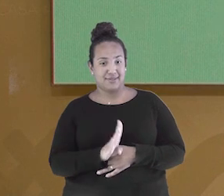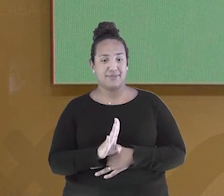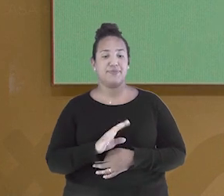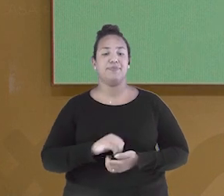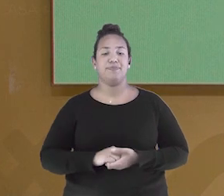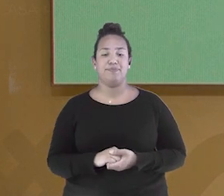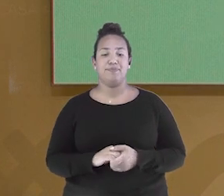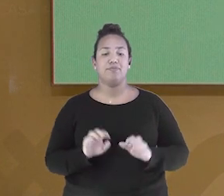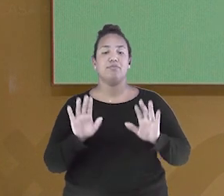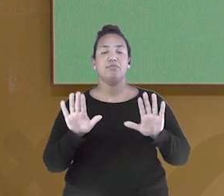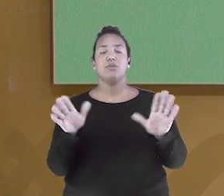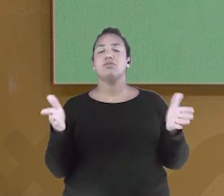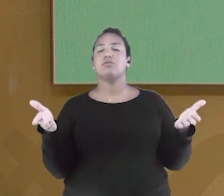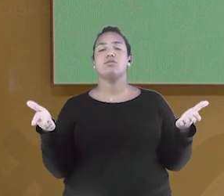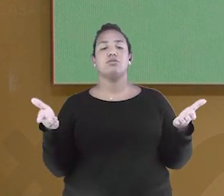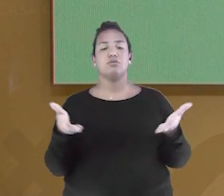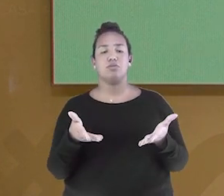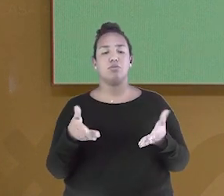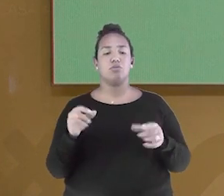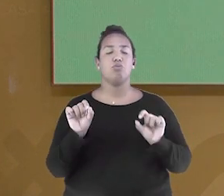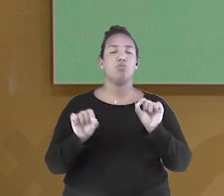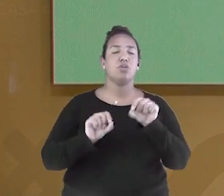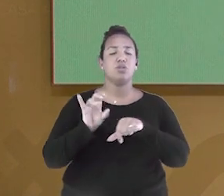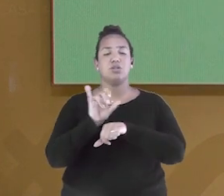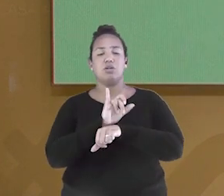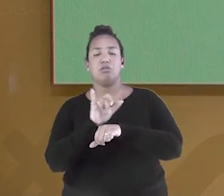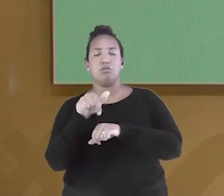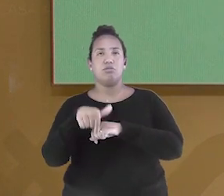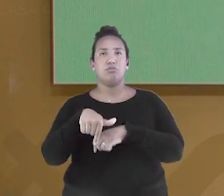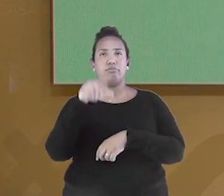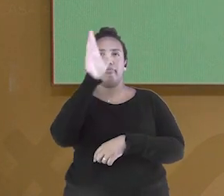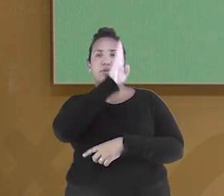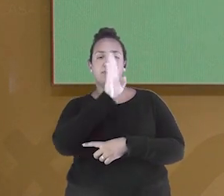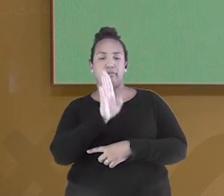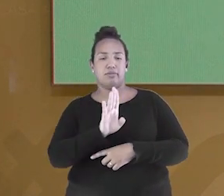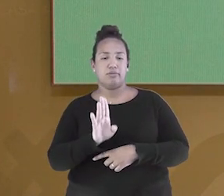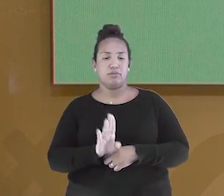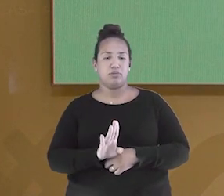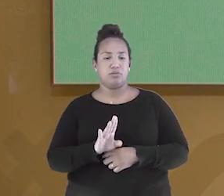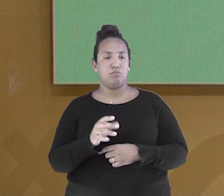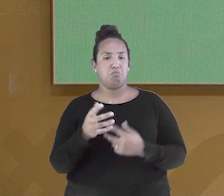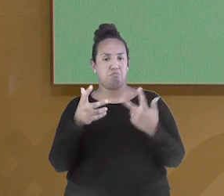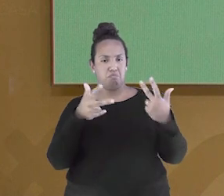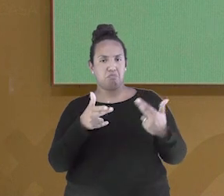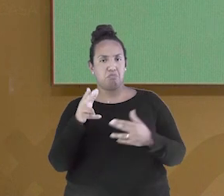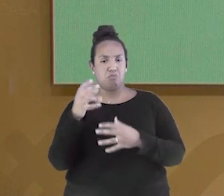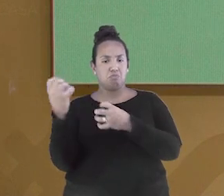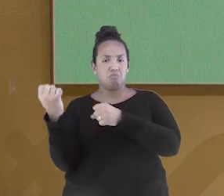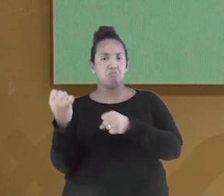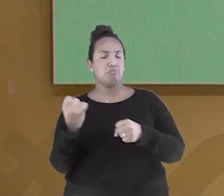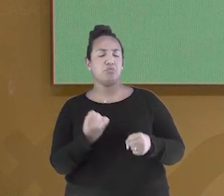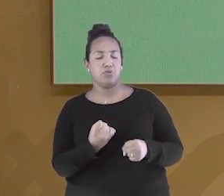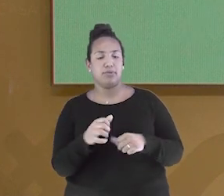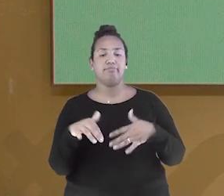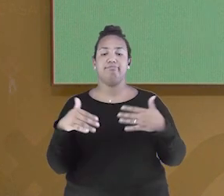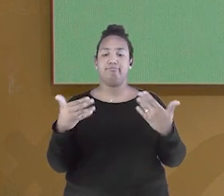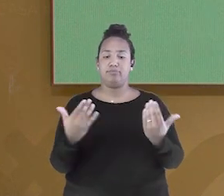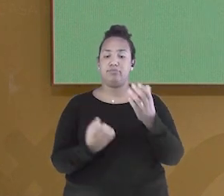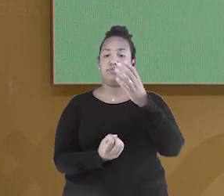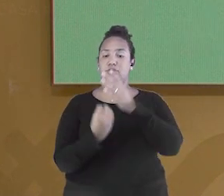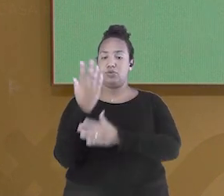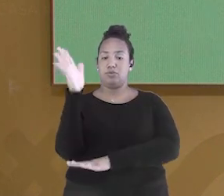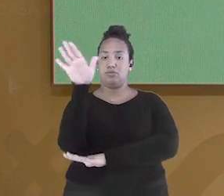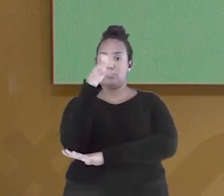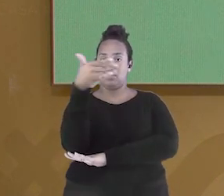algumas medidas emergenciais para o país começar a ter cara de república. Foi criada uma nova bandeira. As cores da